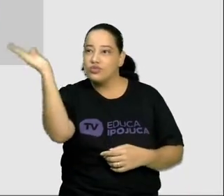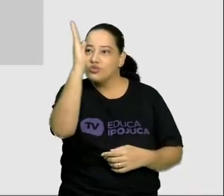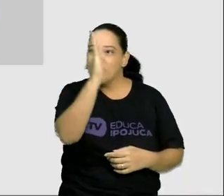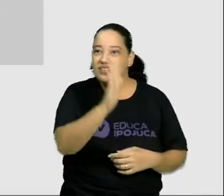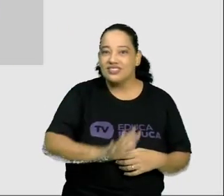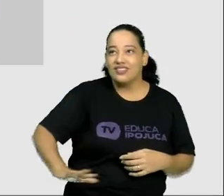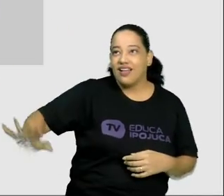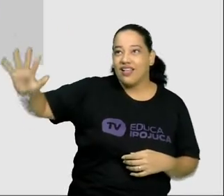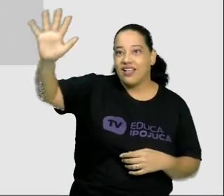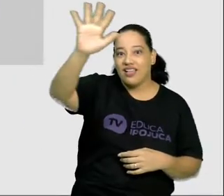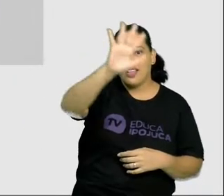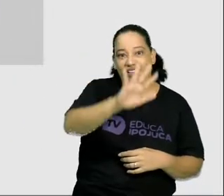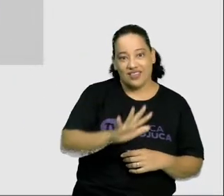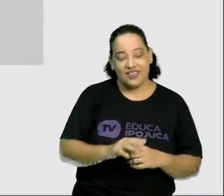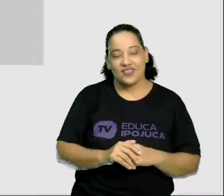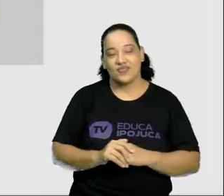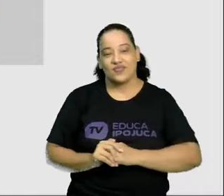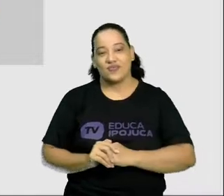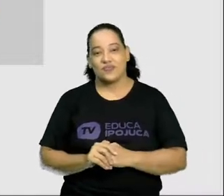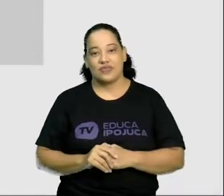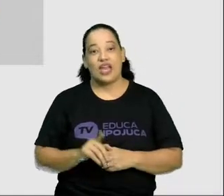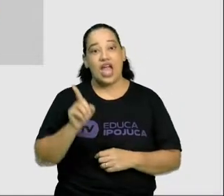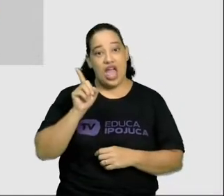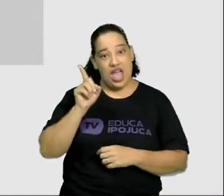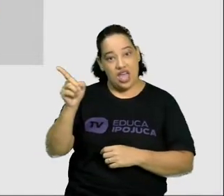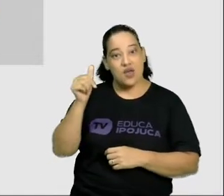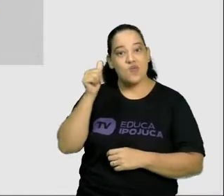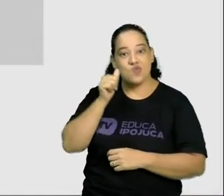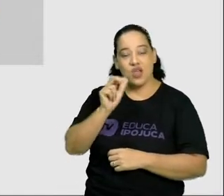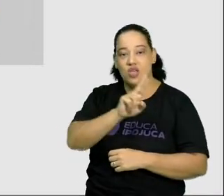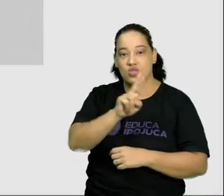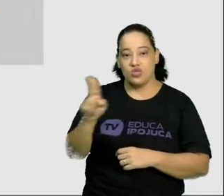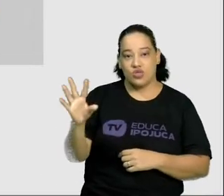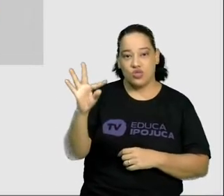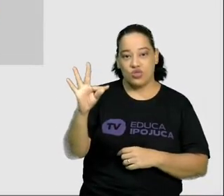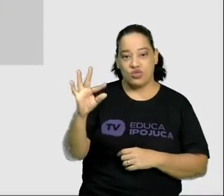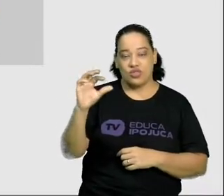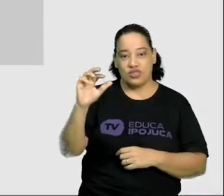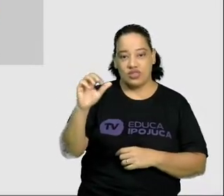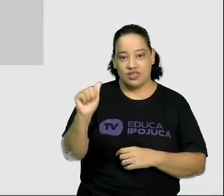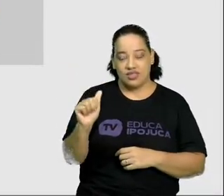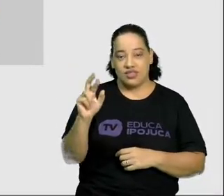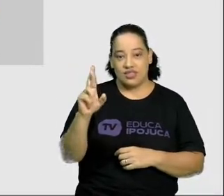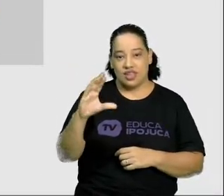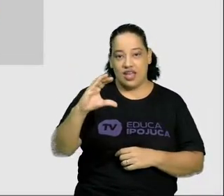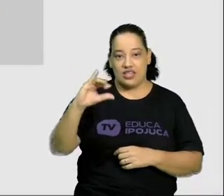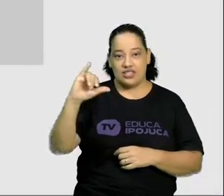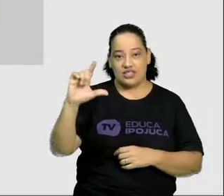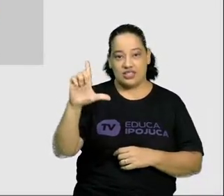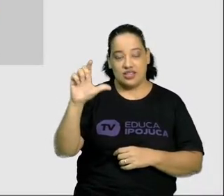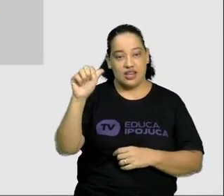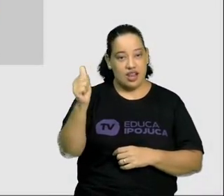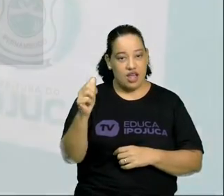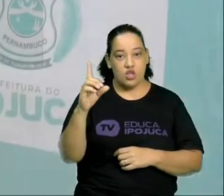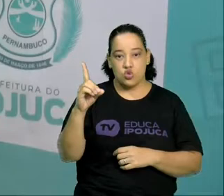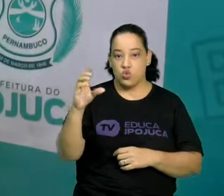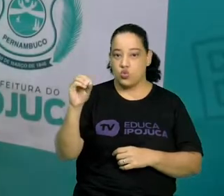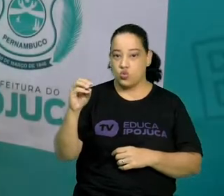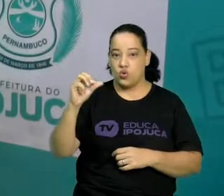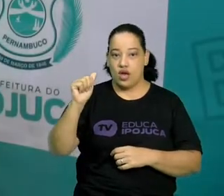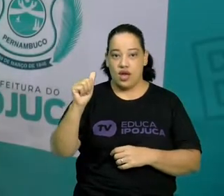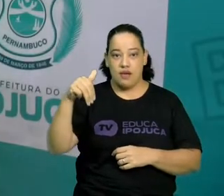Esta aqui, crianças, é a Tassila do Amaral. Ela foi uma das principais artistas